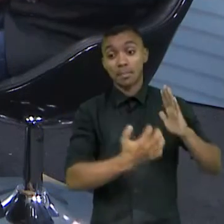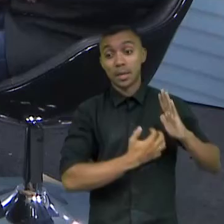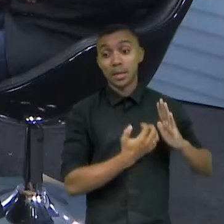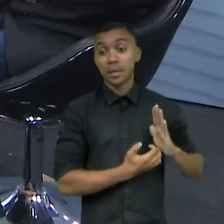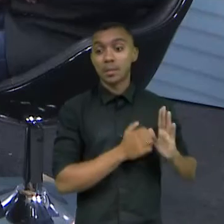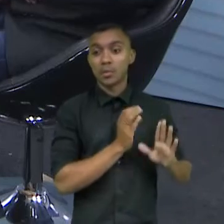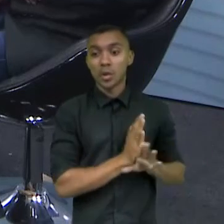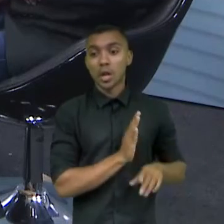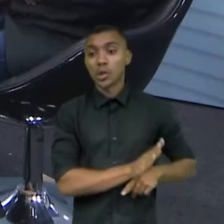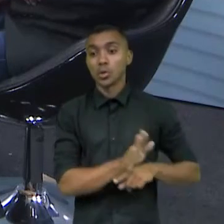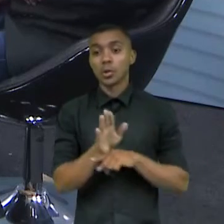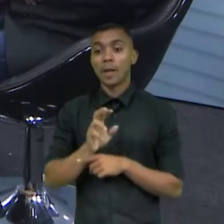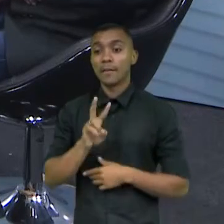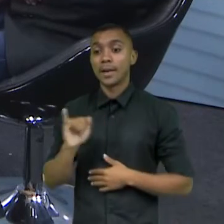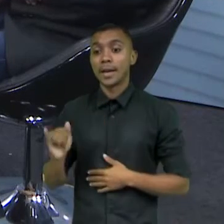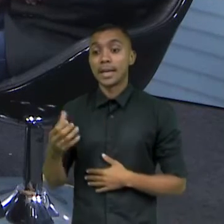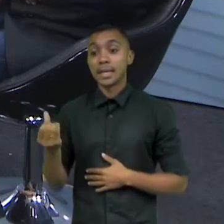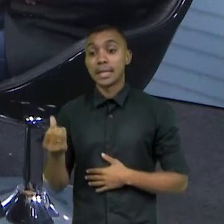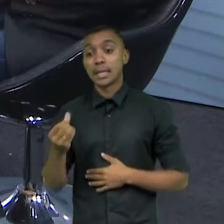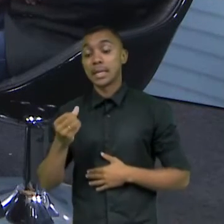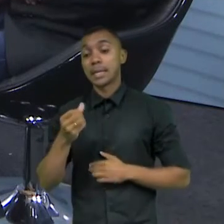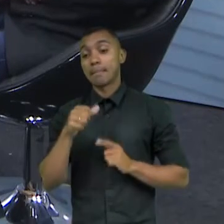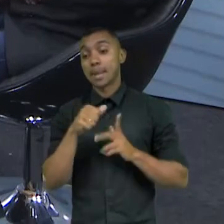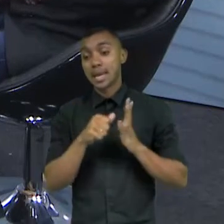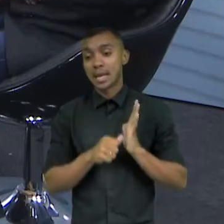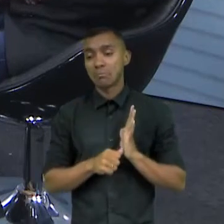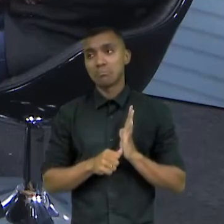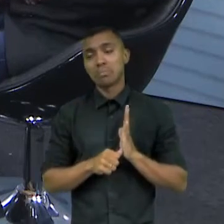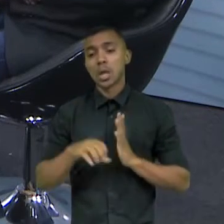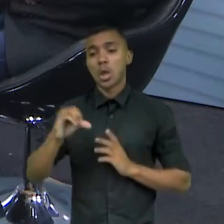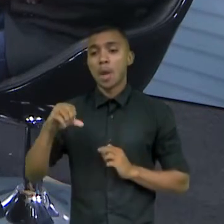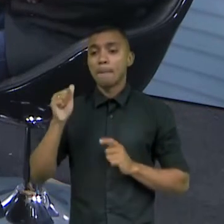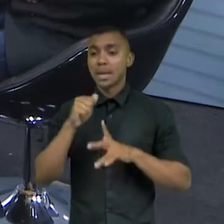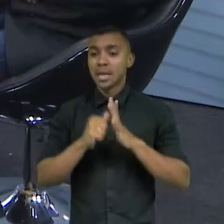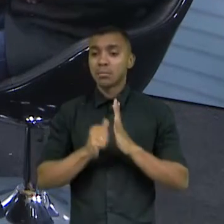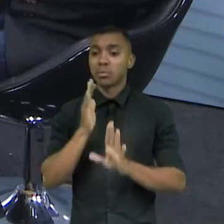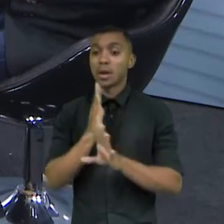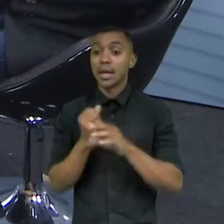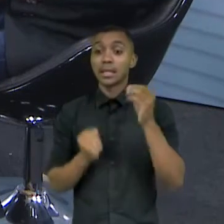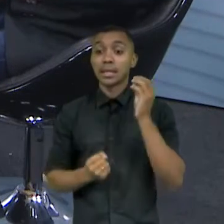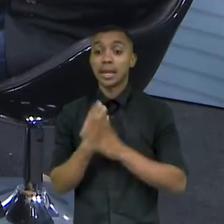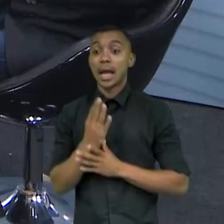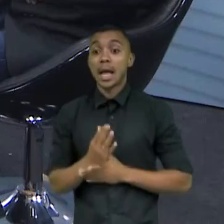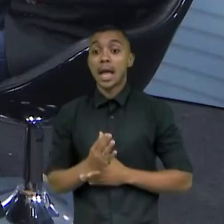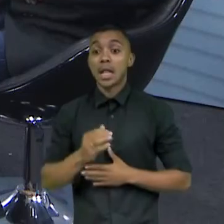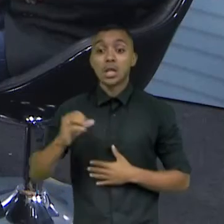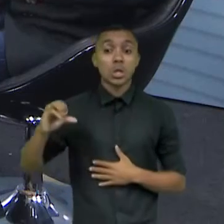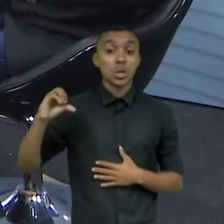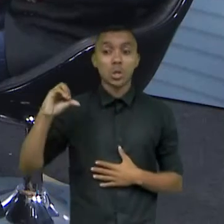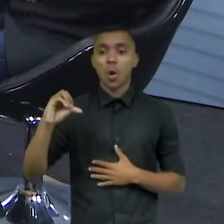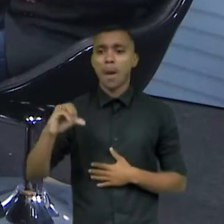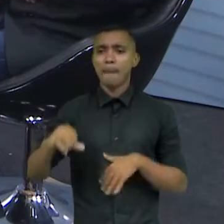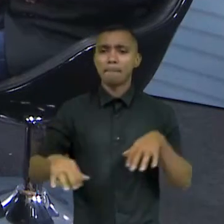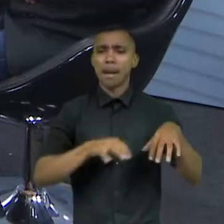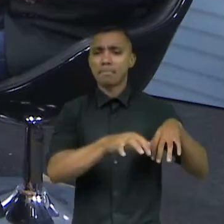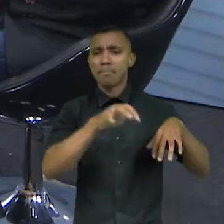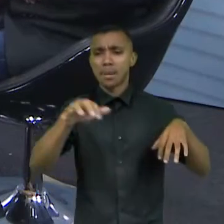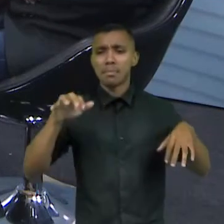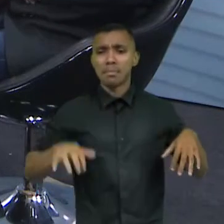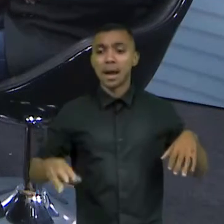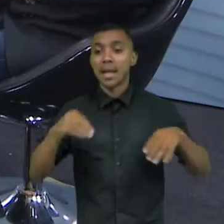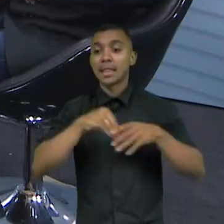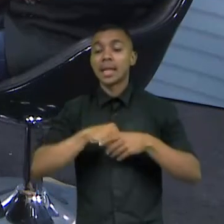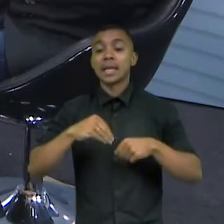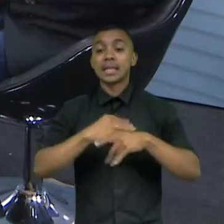de acompanhamento durante seis, nove meses desses empreendedores para criar seis, dez, doze negócios espalhados por diferentes territórios de Fortaleza